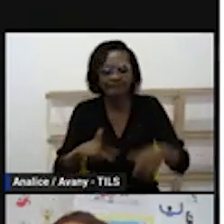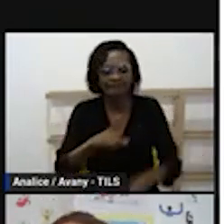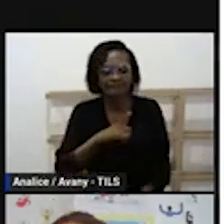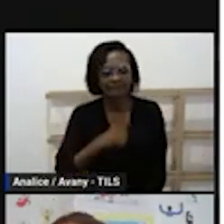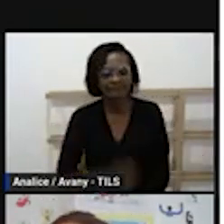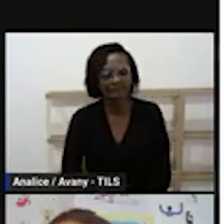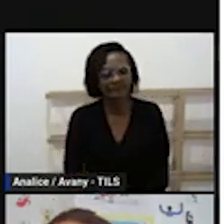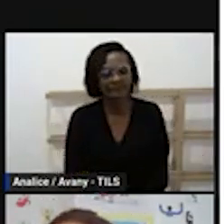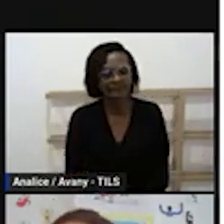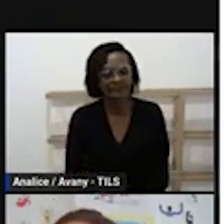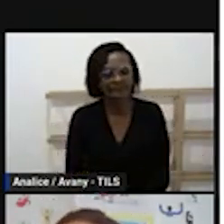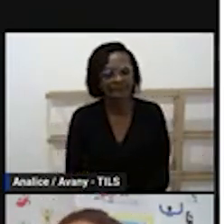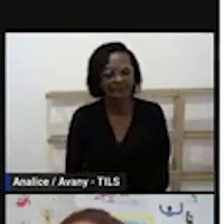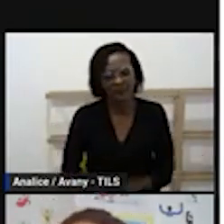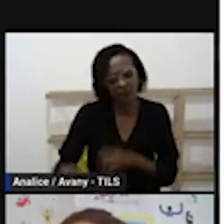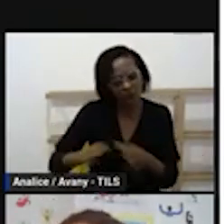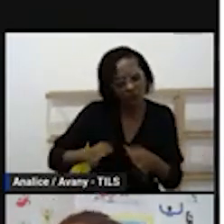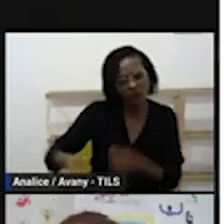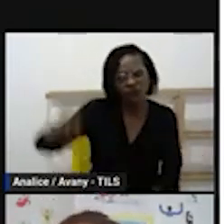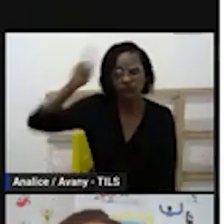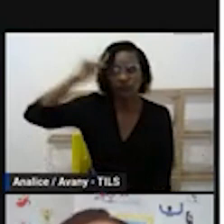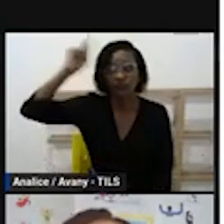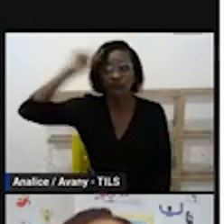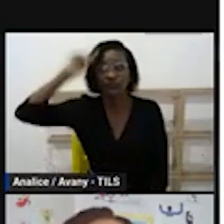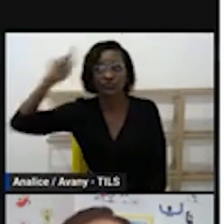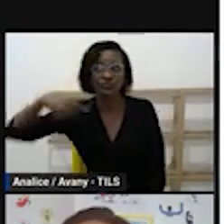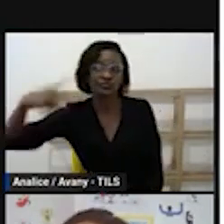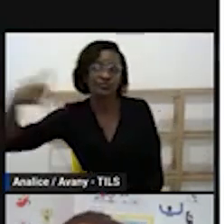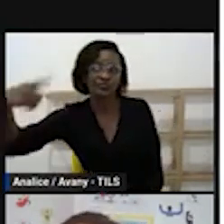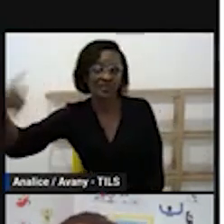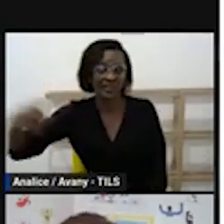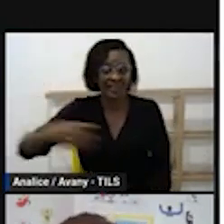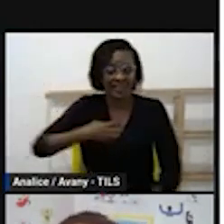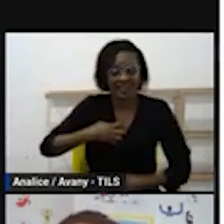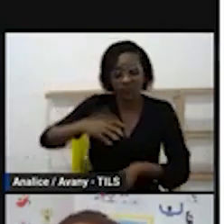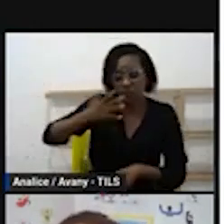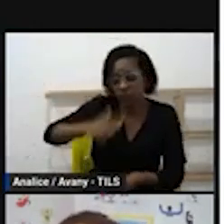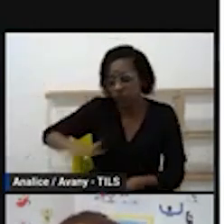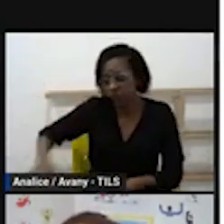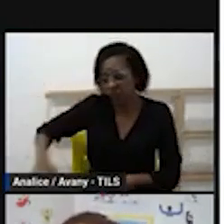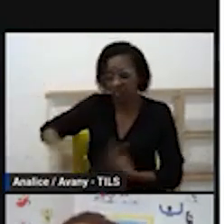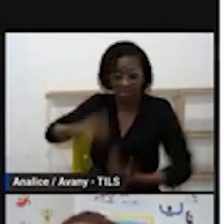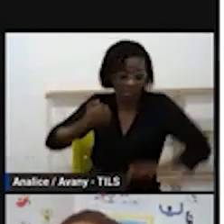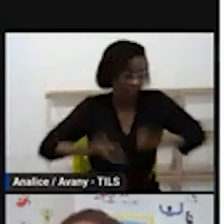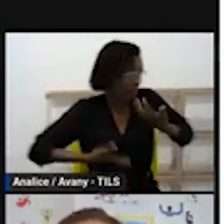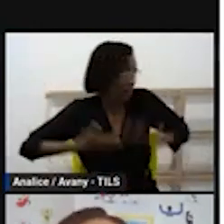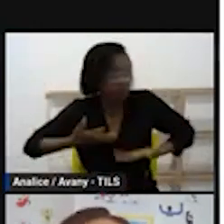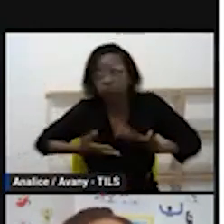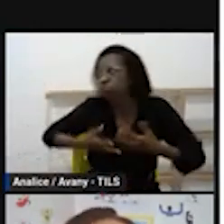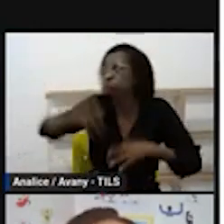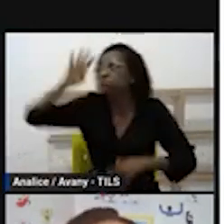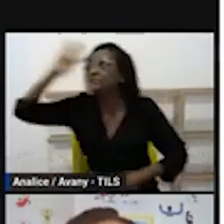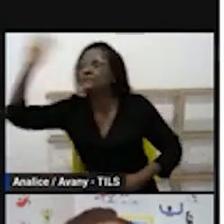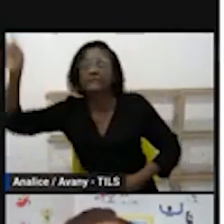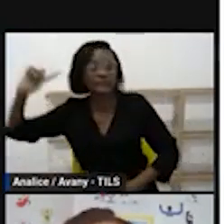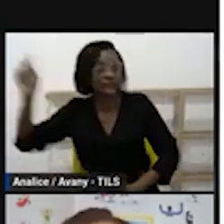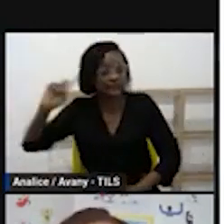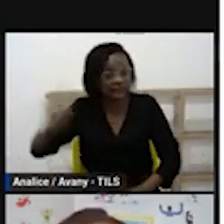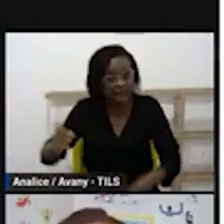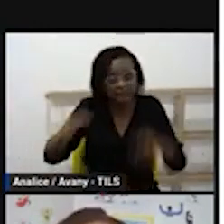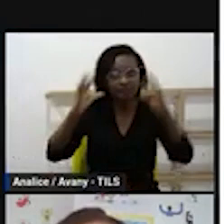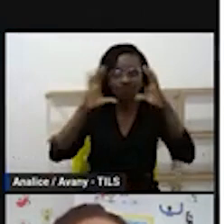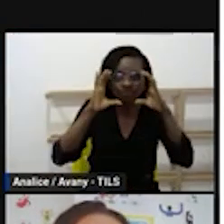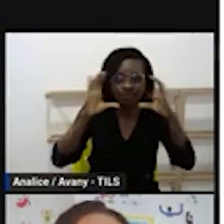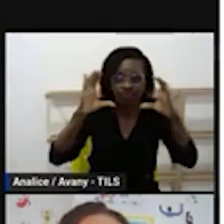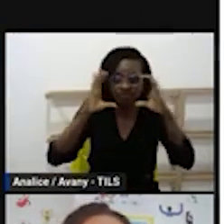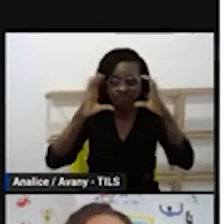Vanessa diz que a rotina é necessária pra que a criança não fique ansiosa, dispersa, já sabendo do que vai acontecer. Então, a